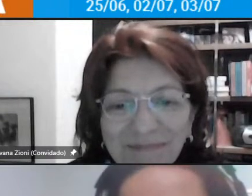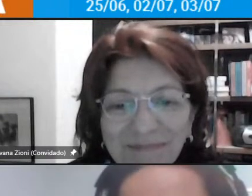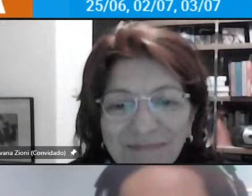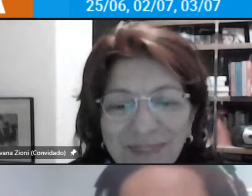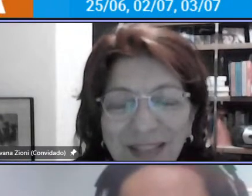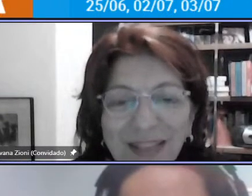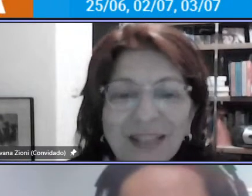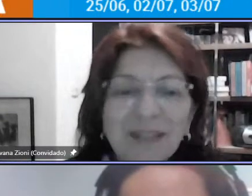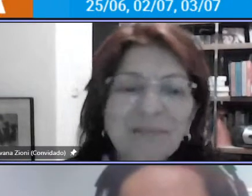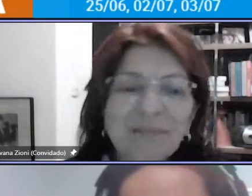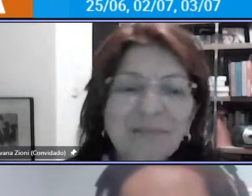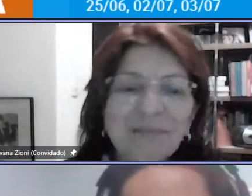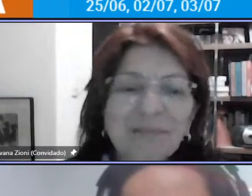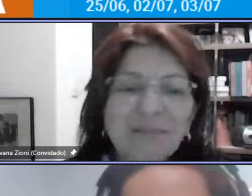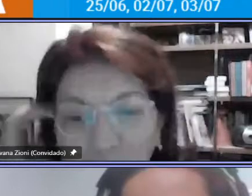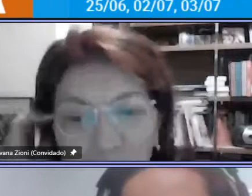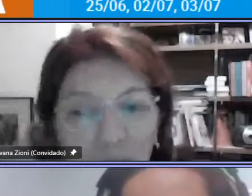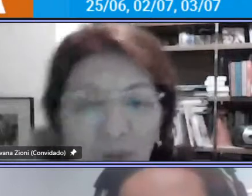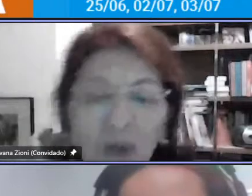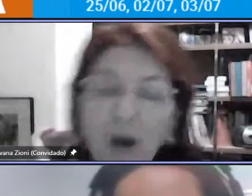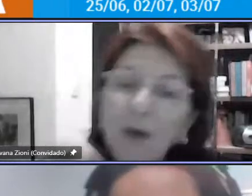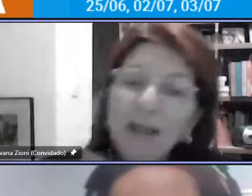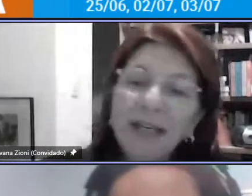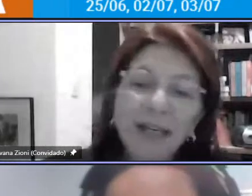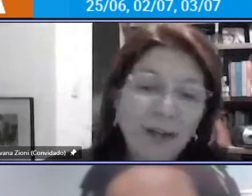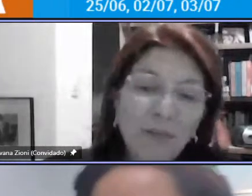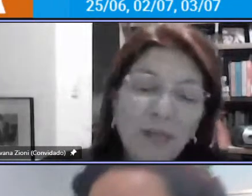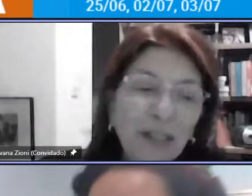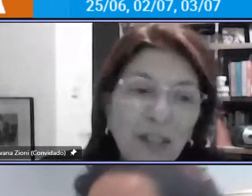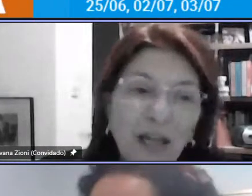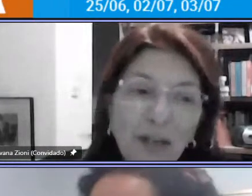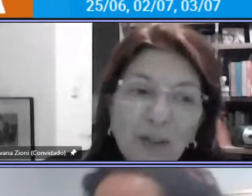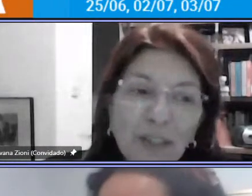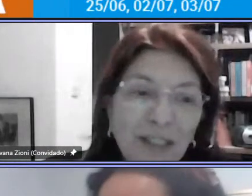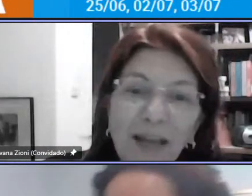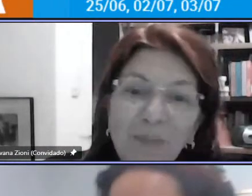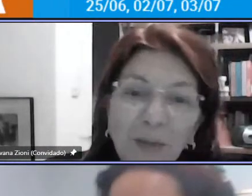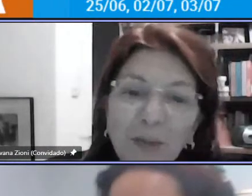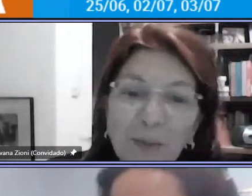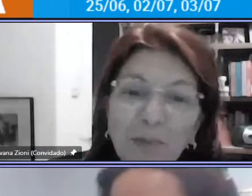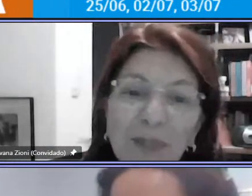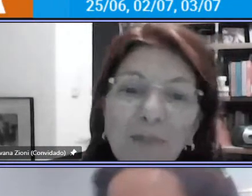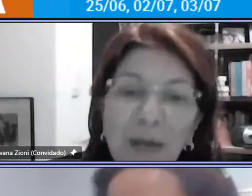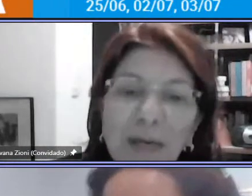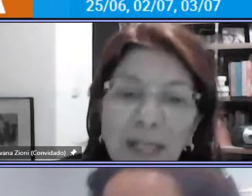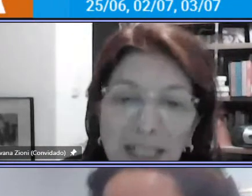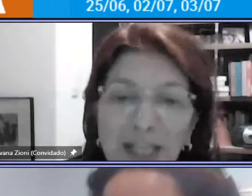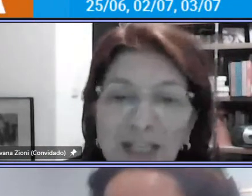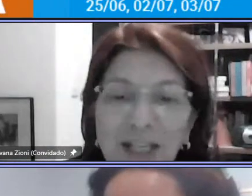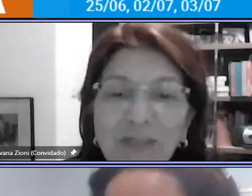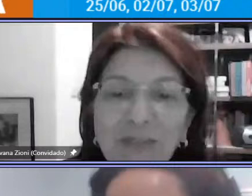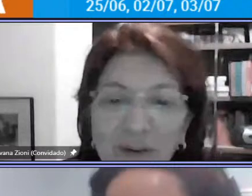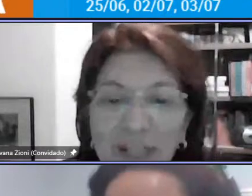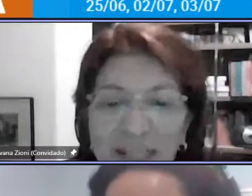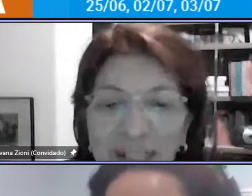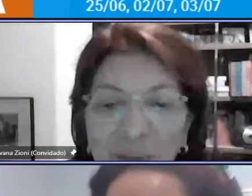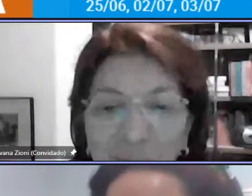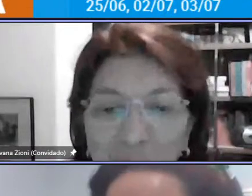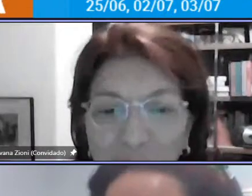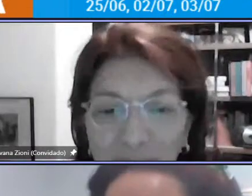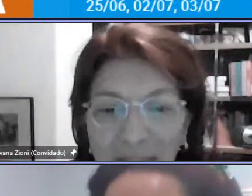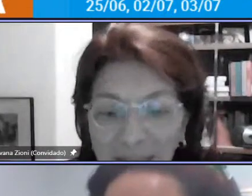encerra obrigada Bruno olha realmente acho que tem muito pano pra manga a gente já vem